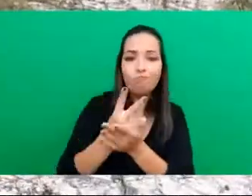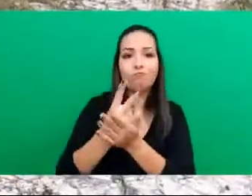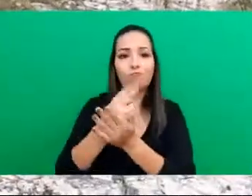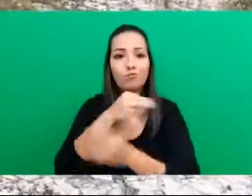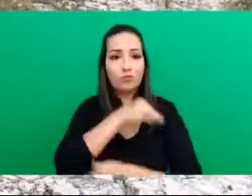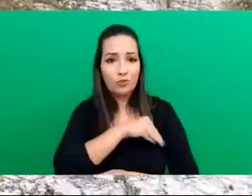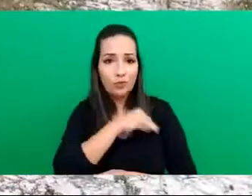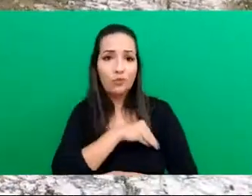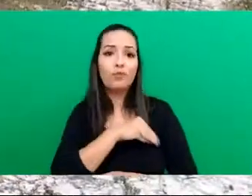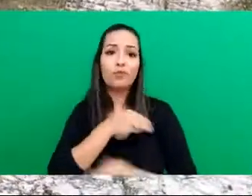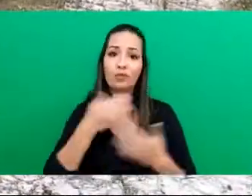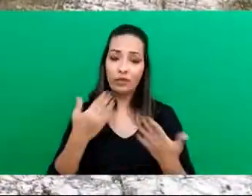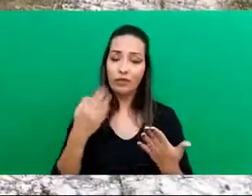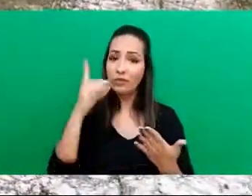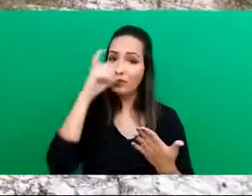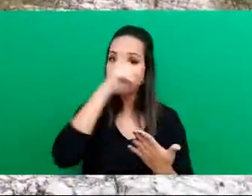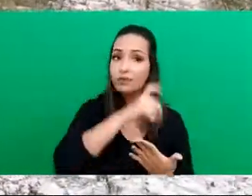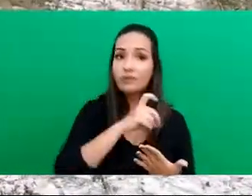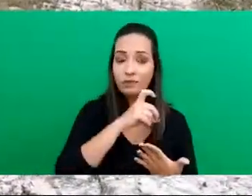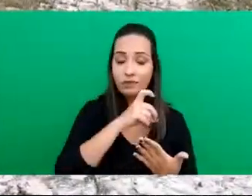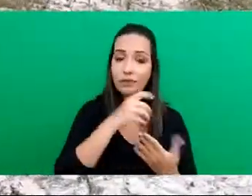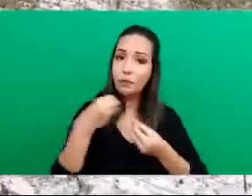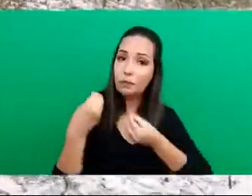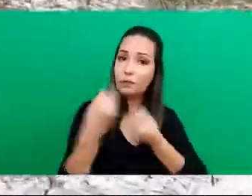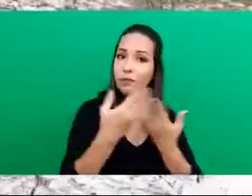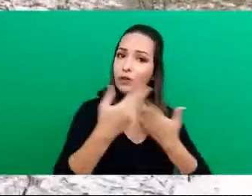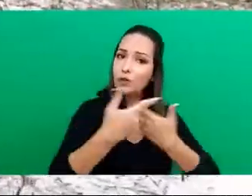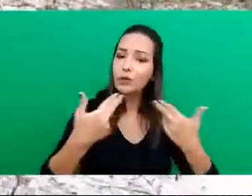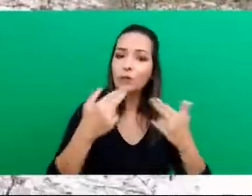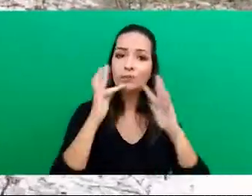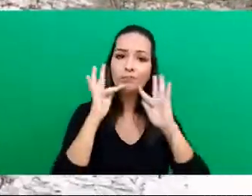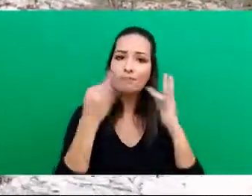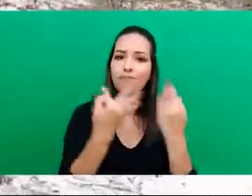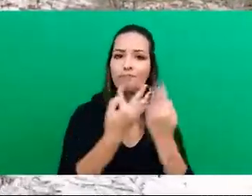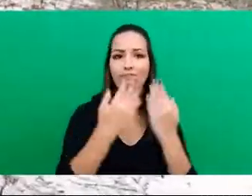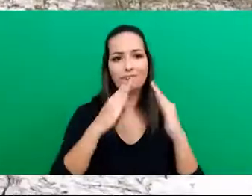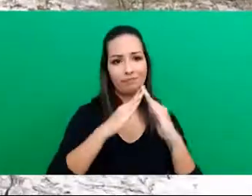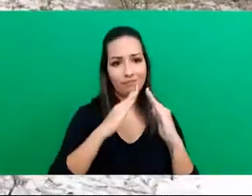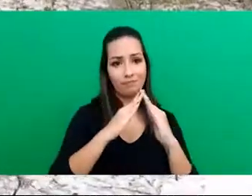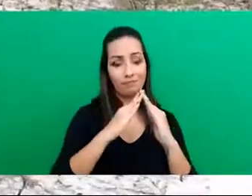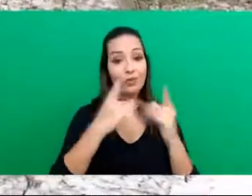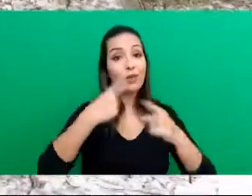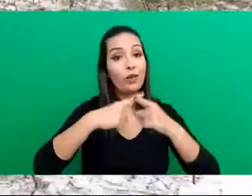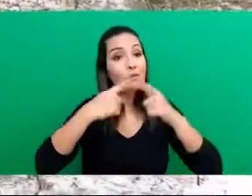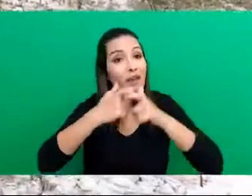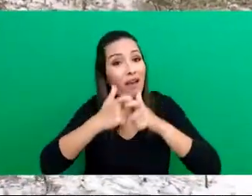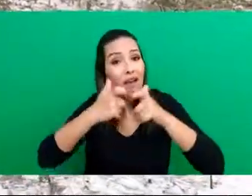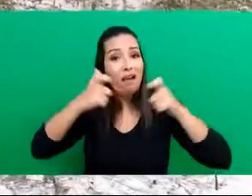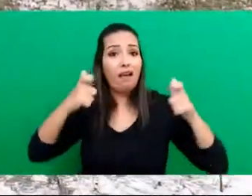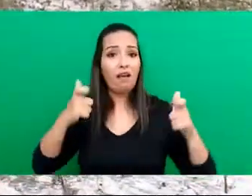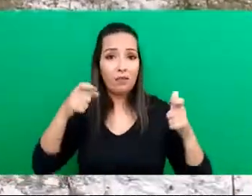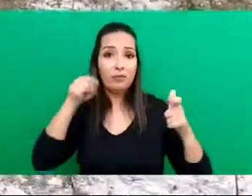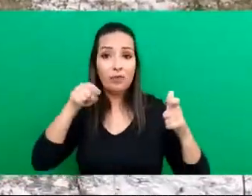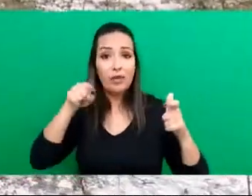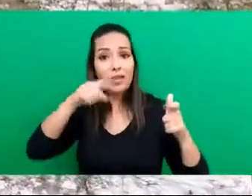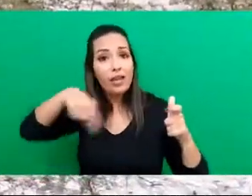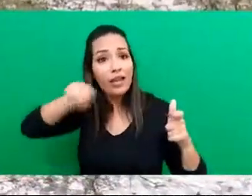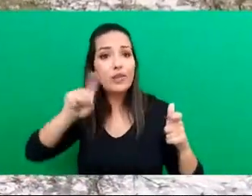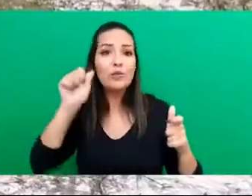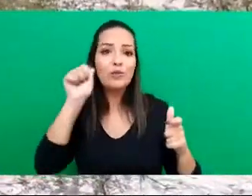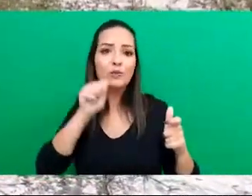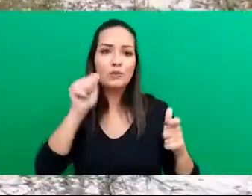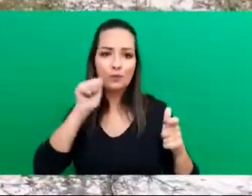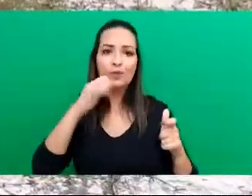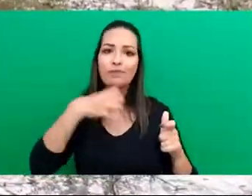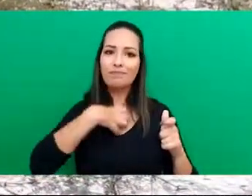suplir as necessidades das suas famílias em casa. Pois muitas das vezes, essas mulheres que